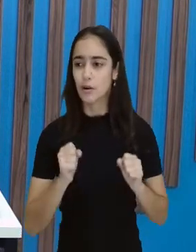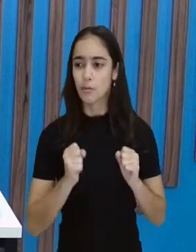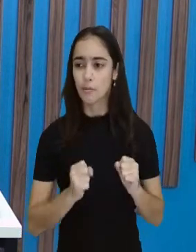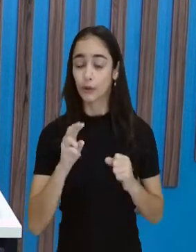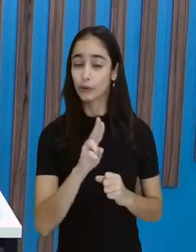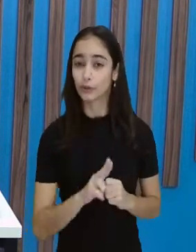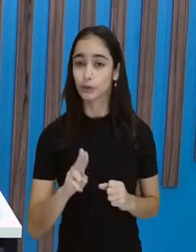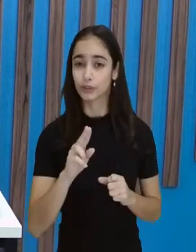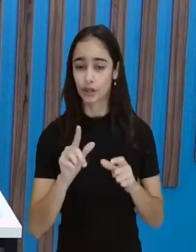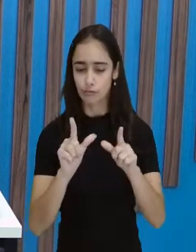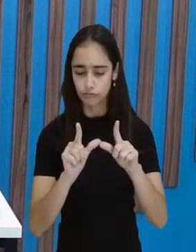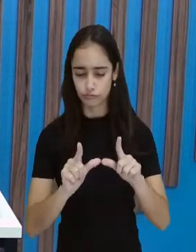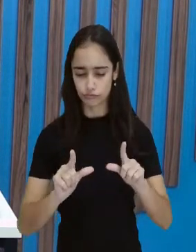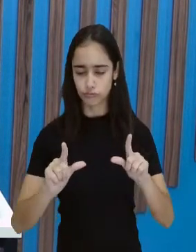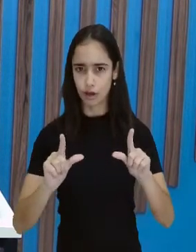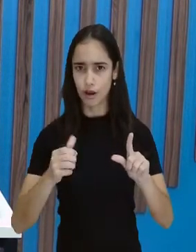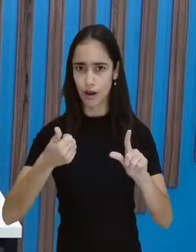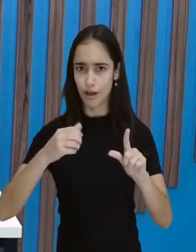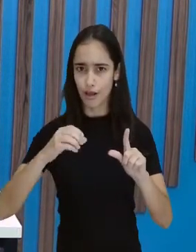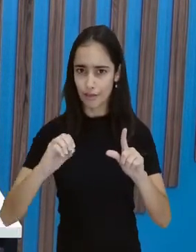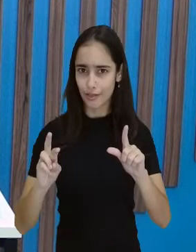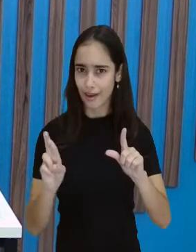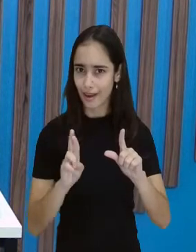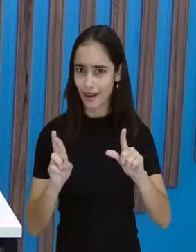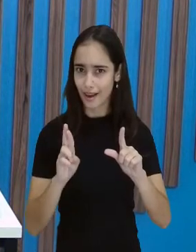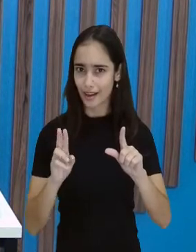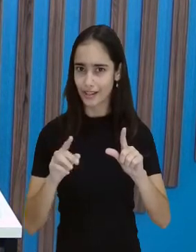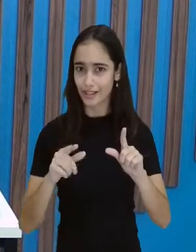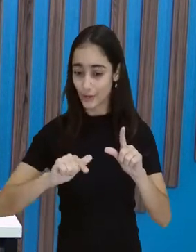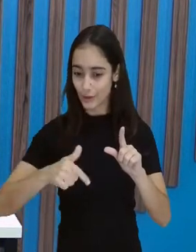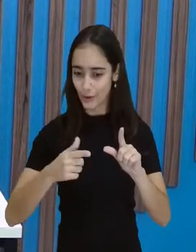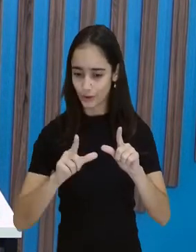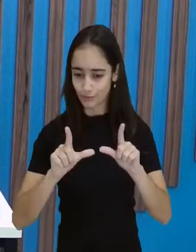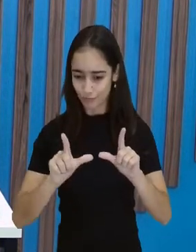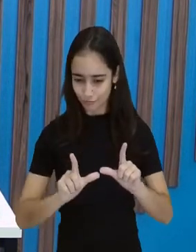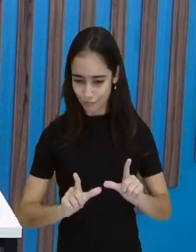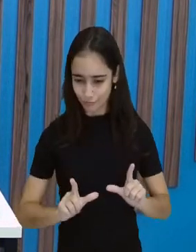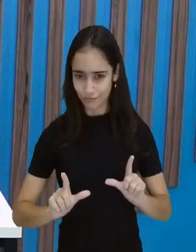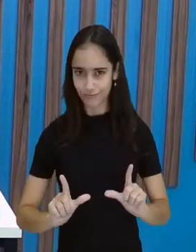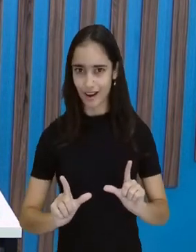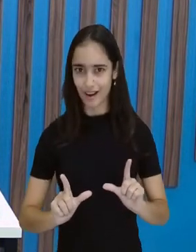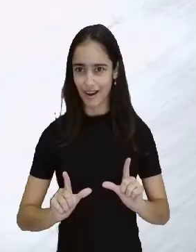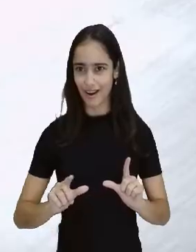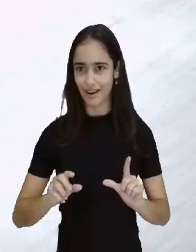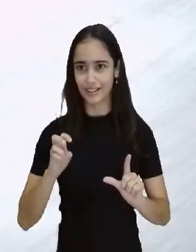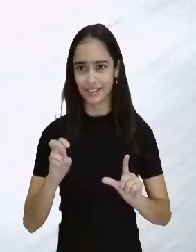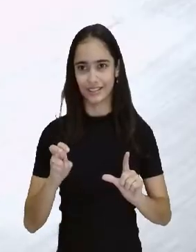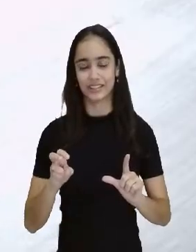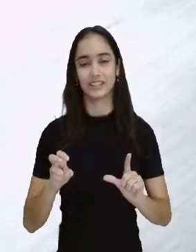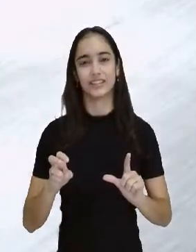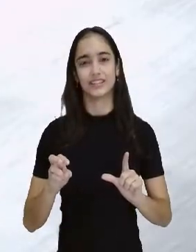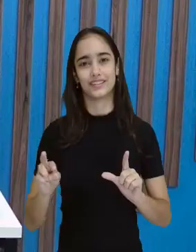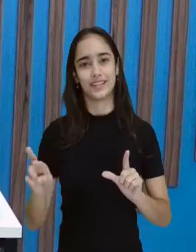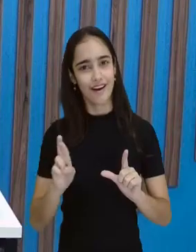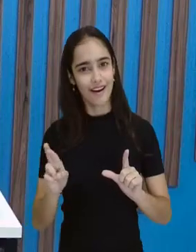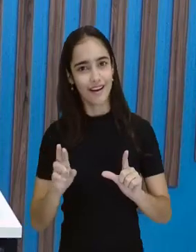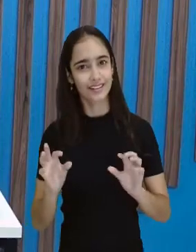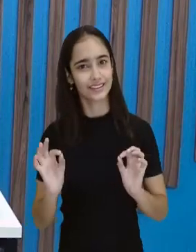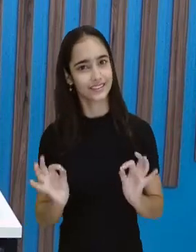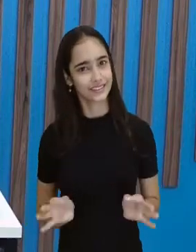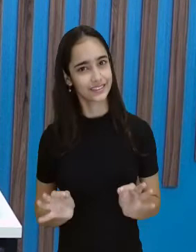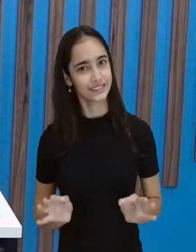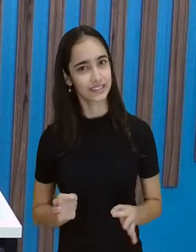Já no primeiro supermercado, não é? É só uma cédula. Quer dizer, no segundo mercado eu vou